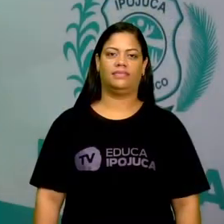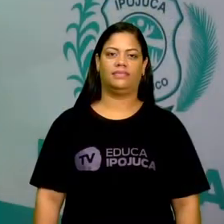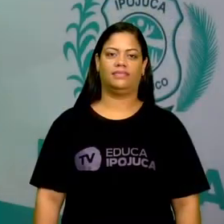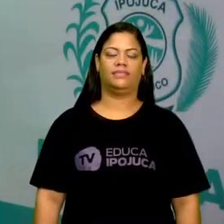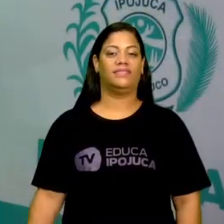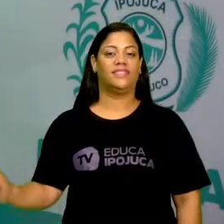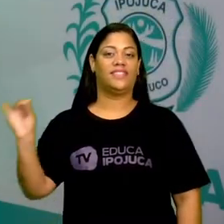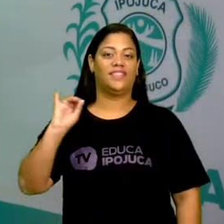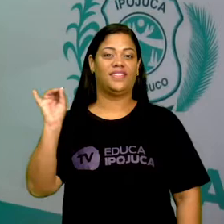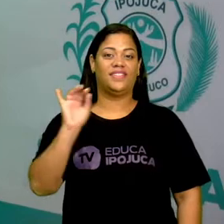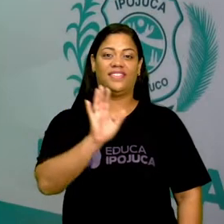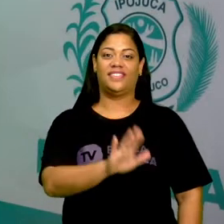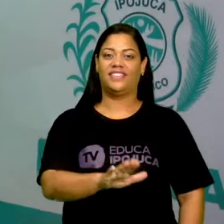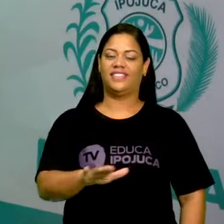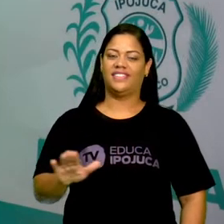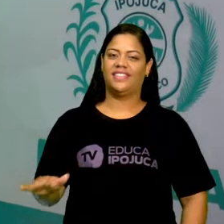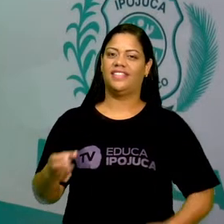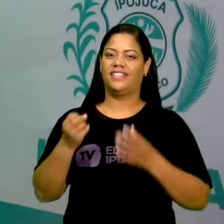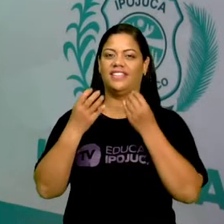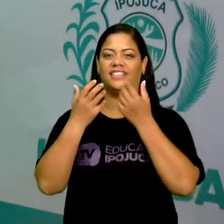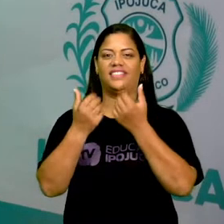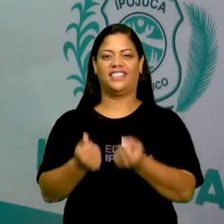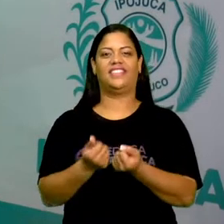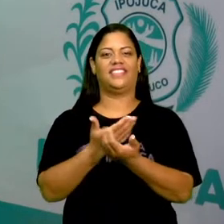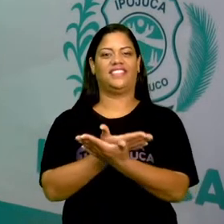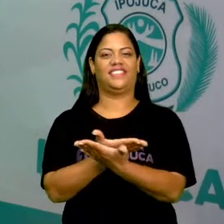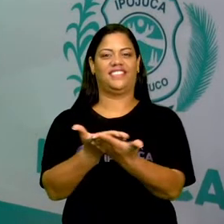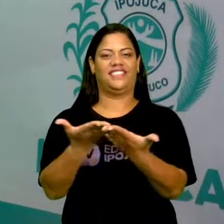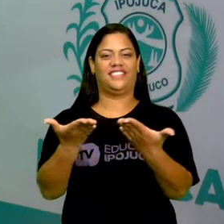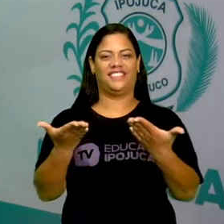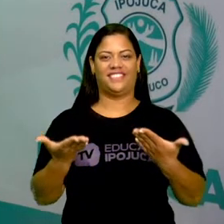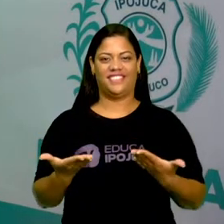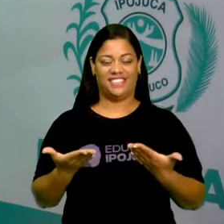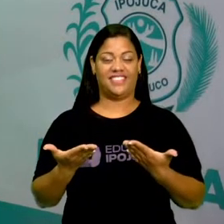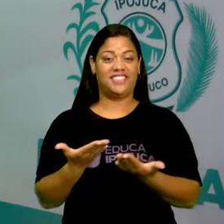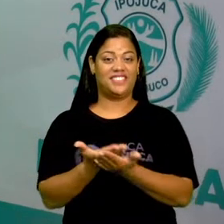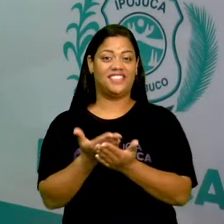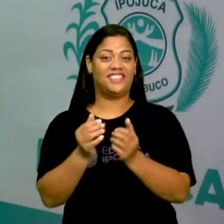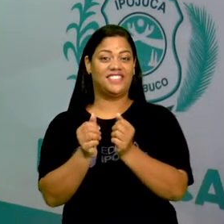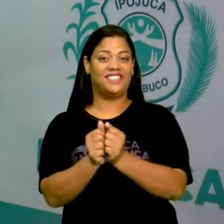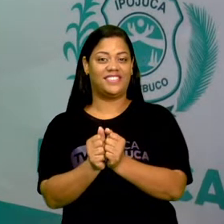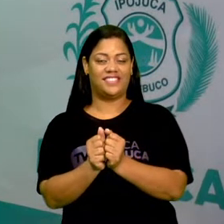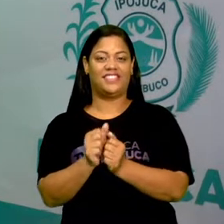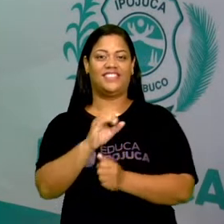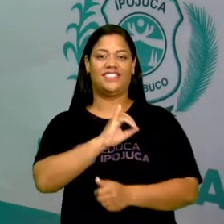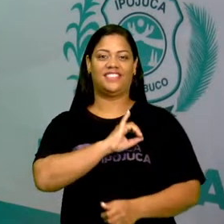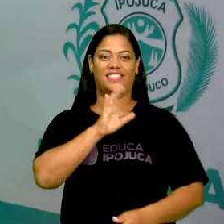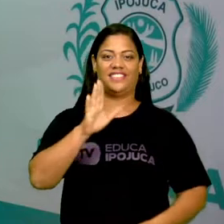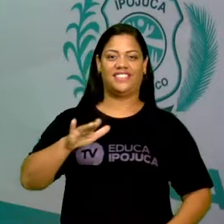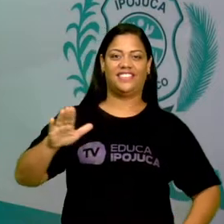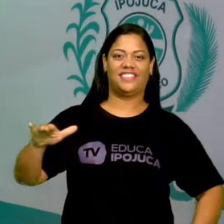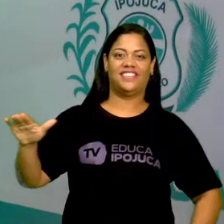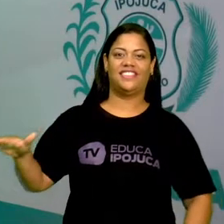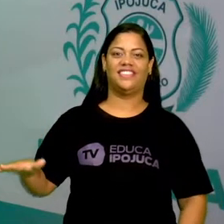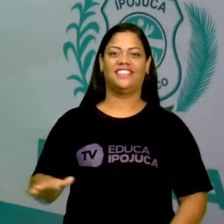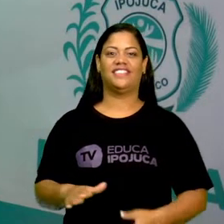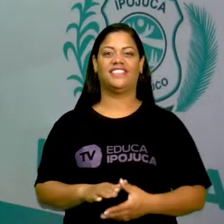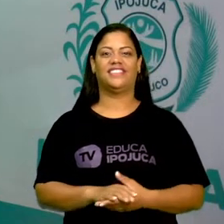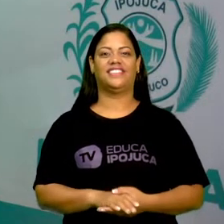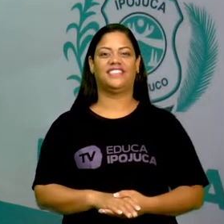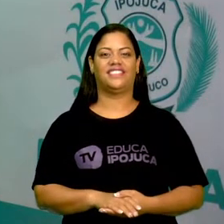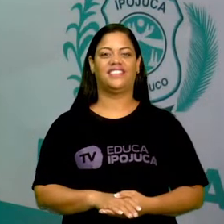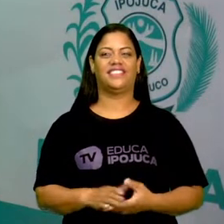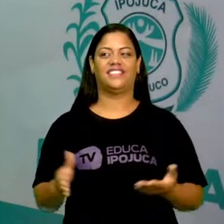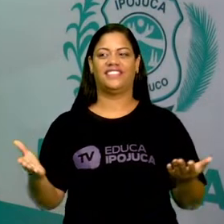Olá crianças, tudo bem com vocês? Estamos em mais uma aula do projeto Educa e Pojuca e